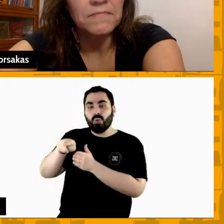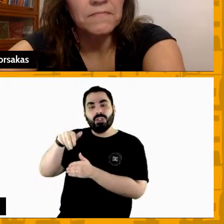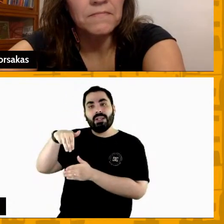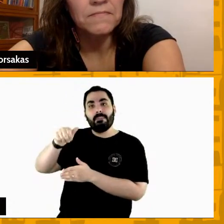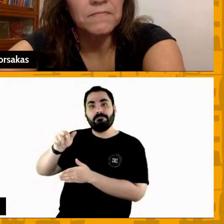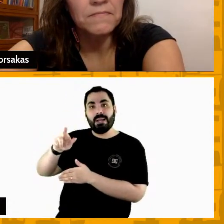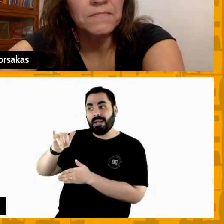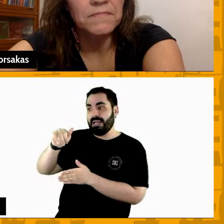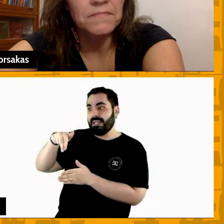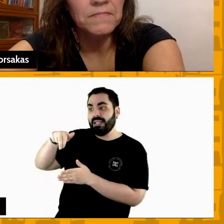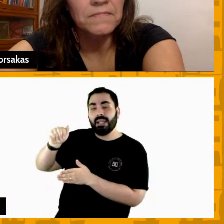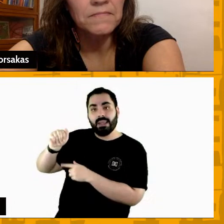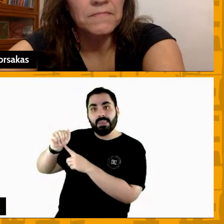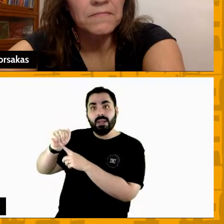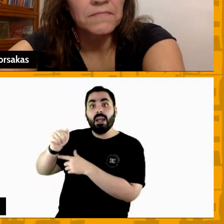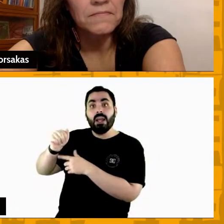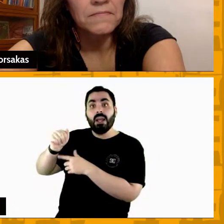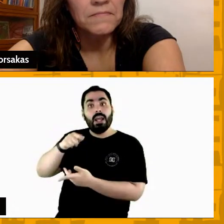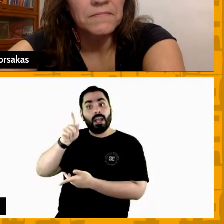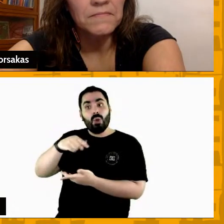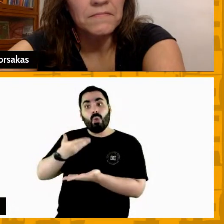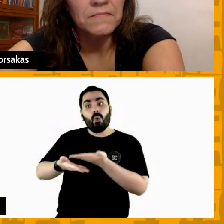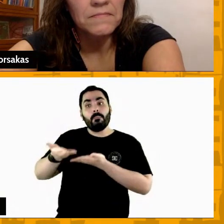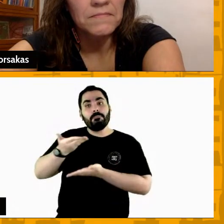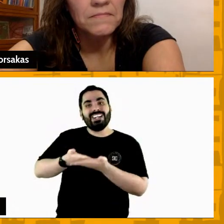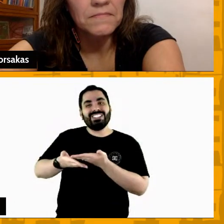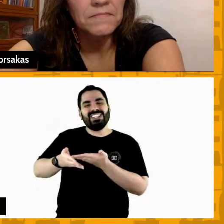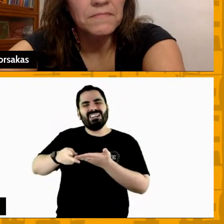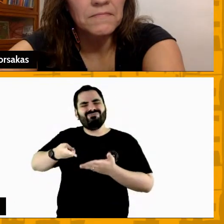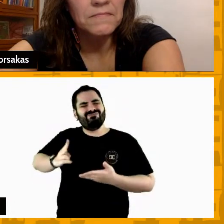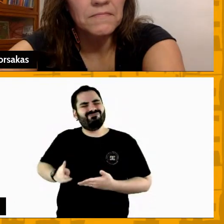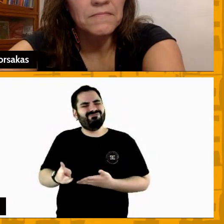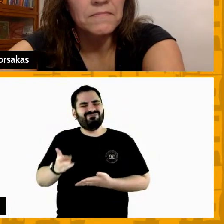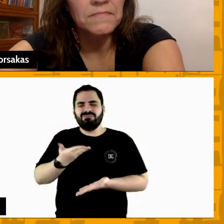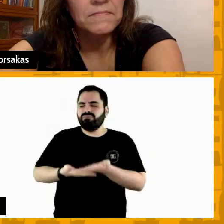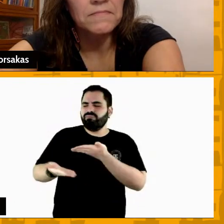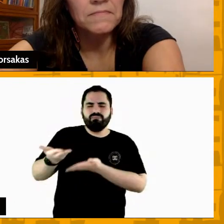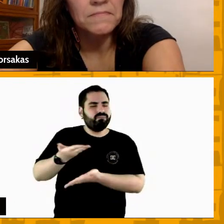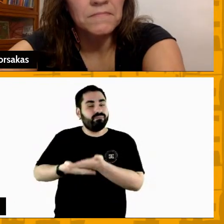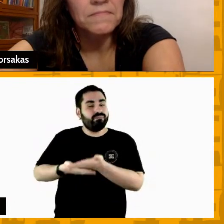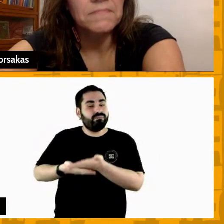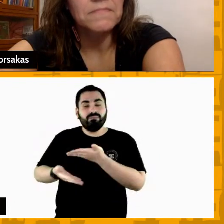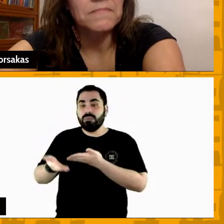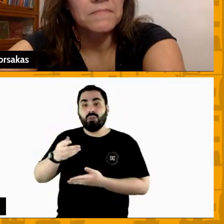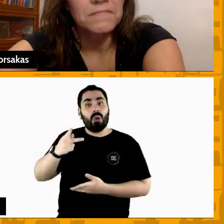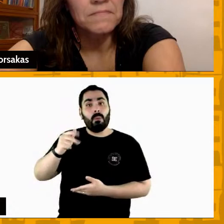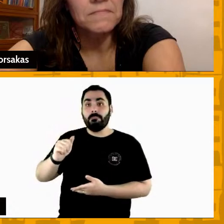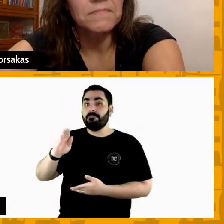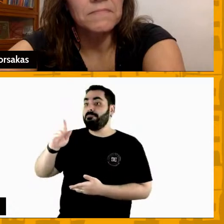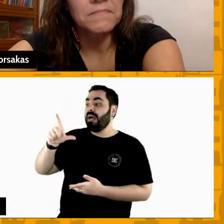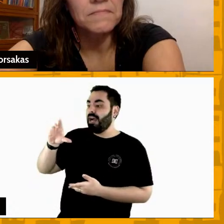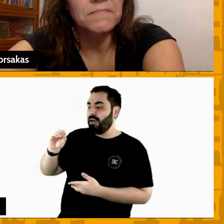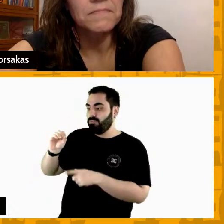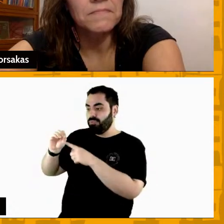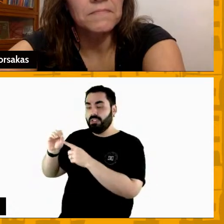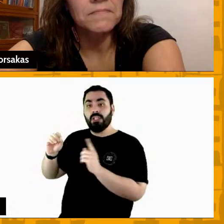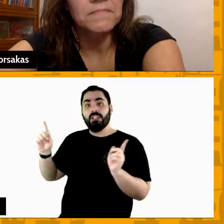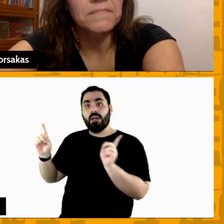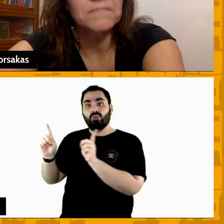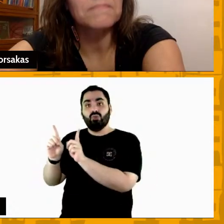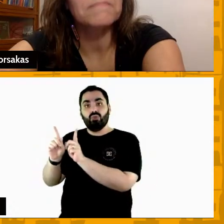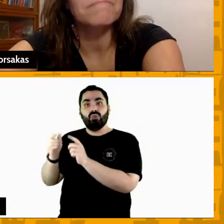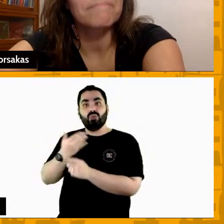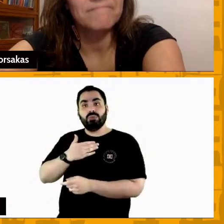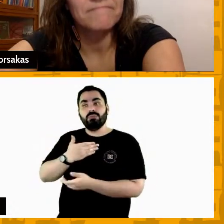constante por exemplo o Pablo ele está do meu lado sempre me passando informações muitas eu já percebi algumas